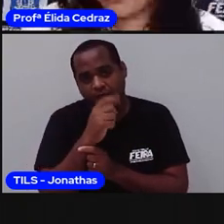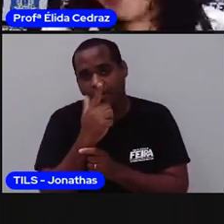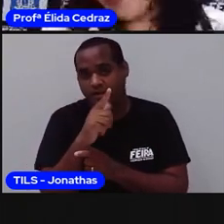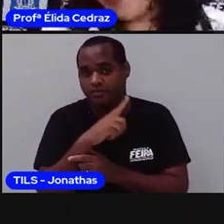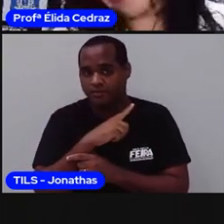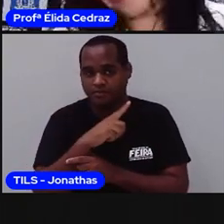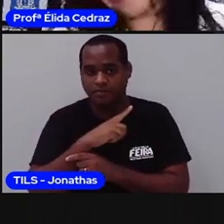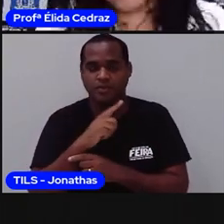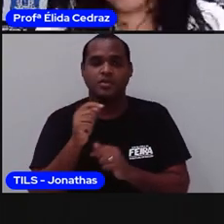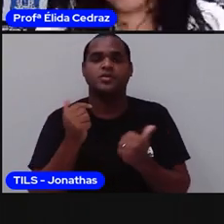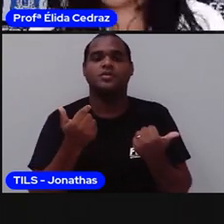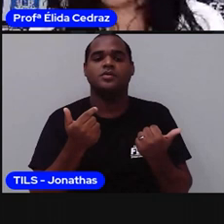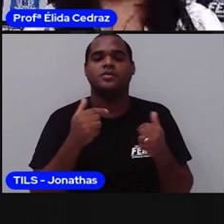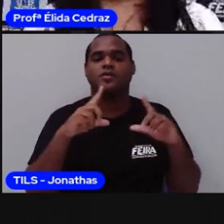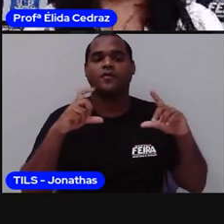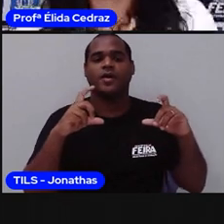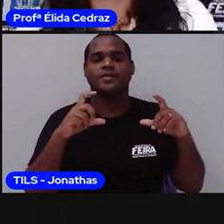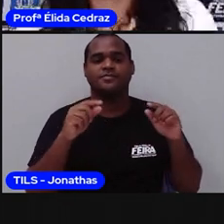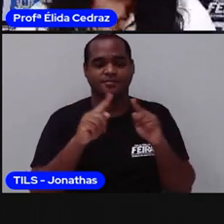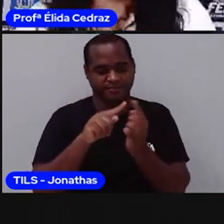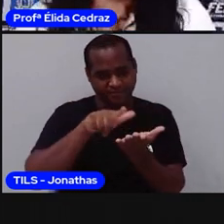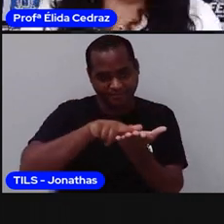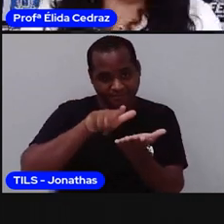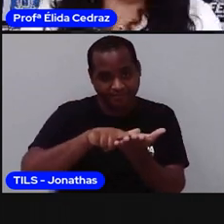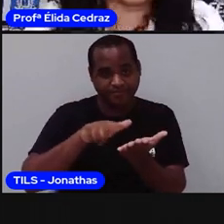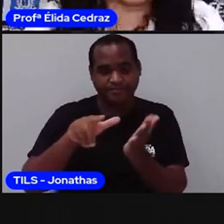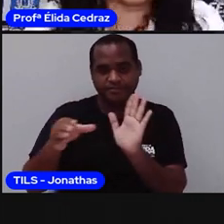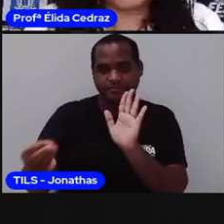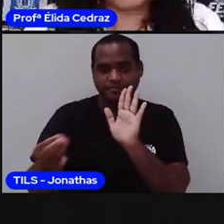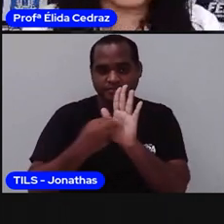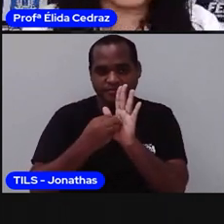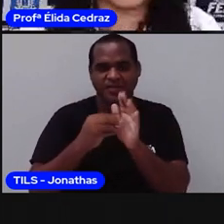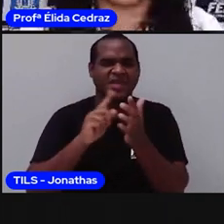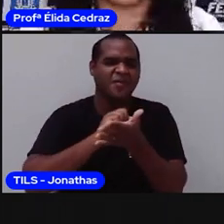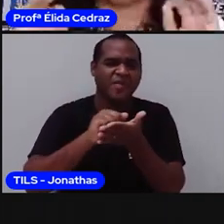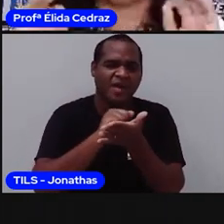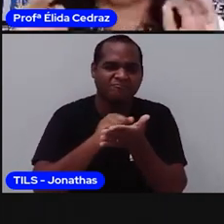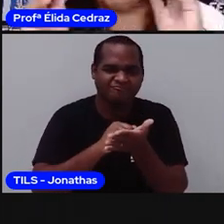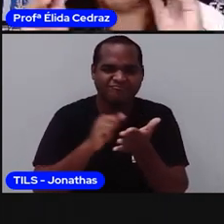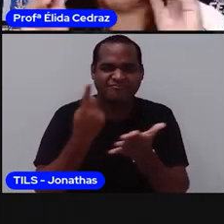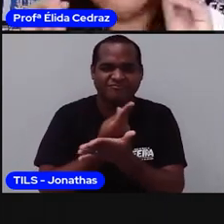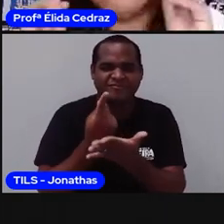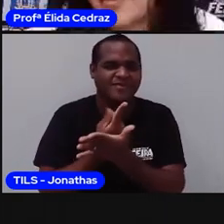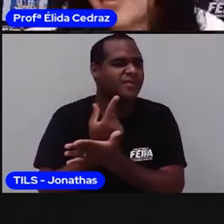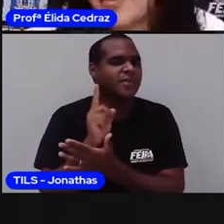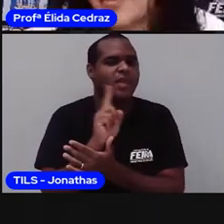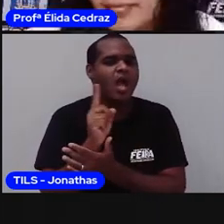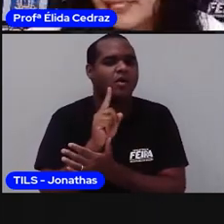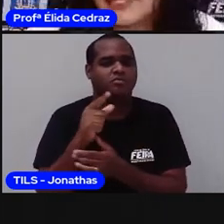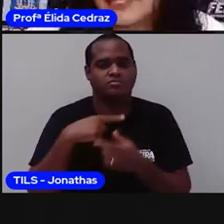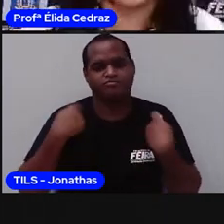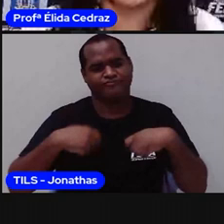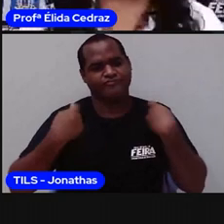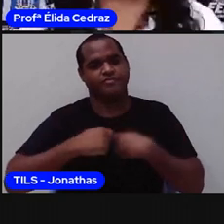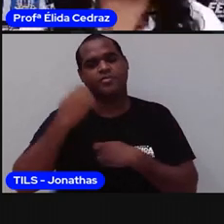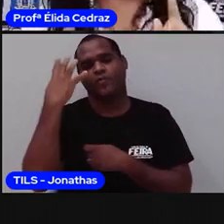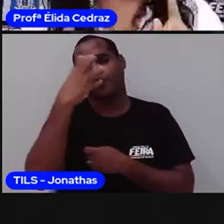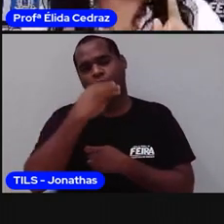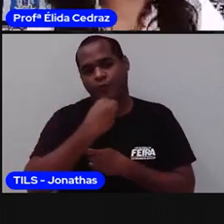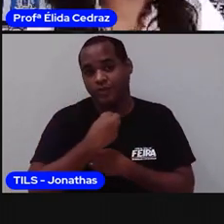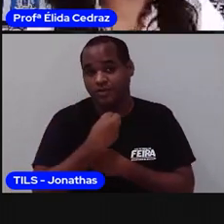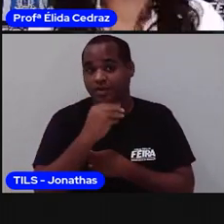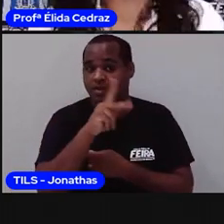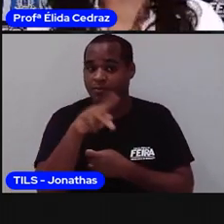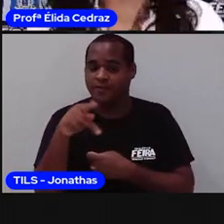quando você for passar pra sua folha, não ficar apagando, ficar borrado. Pra folha ficar bem linda, o seu